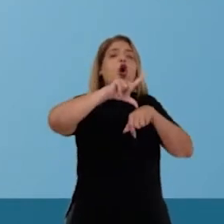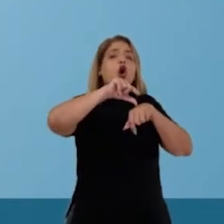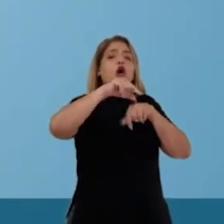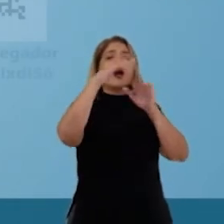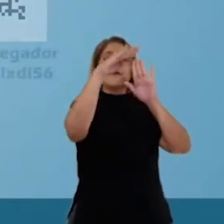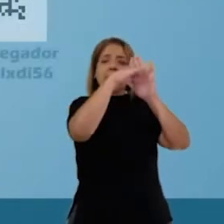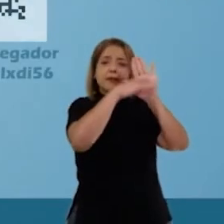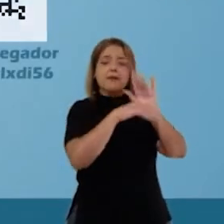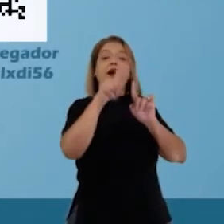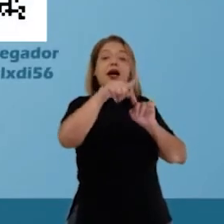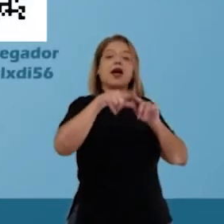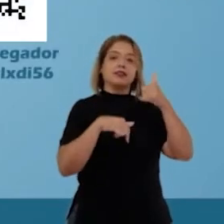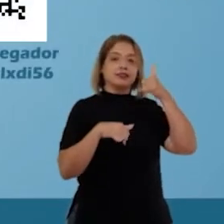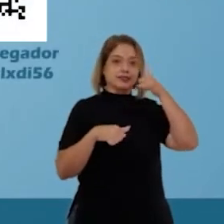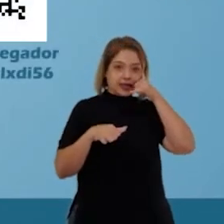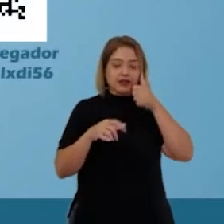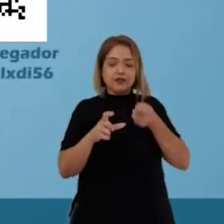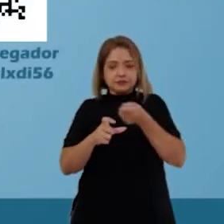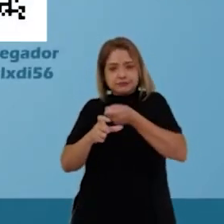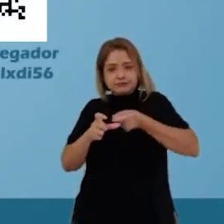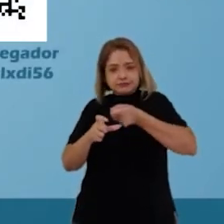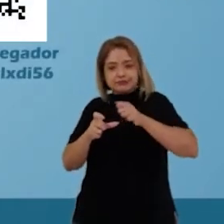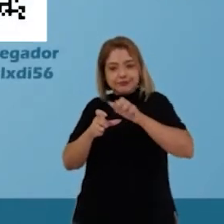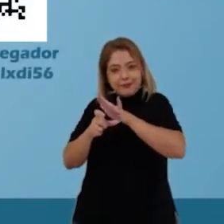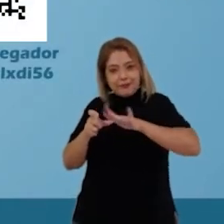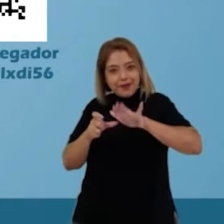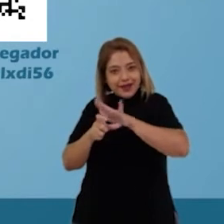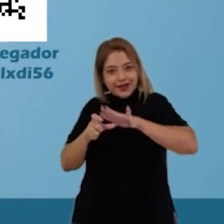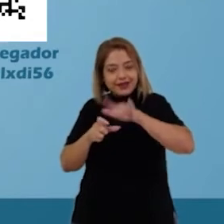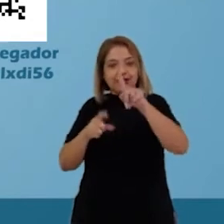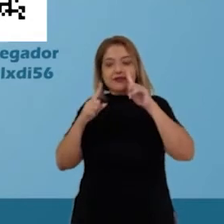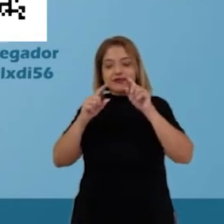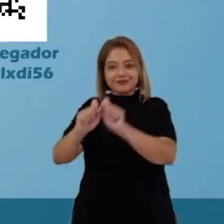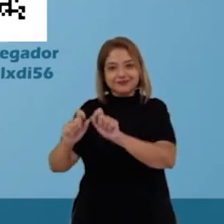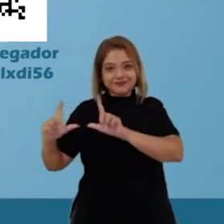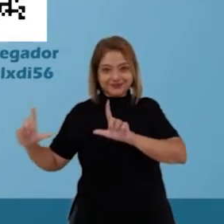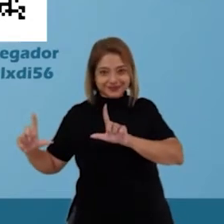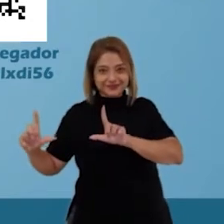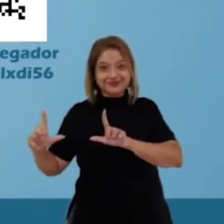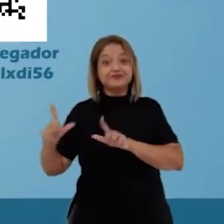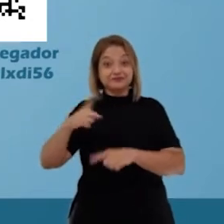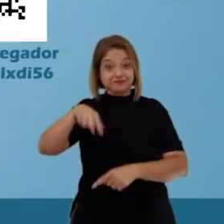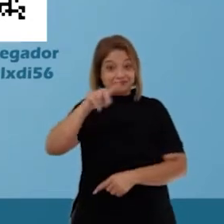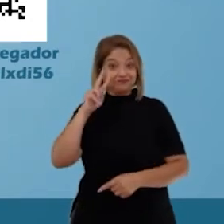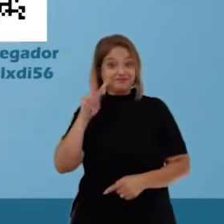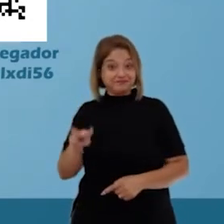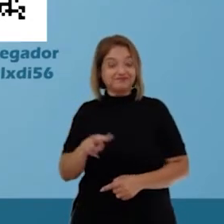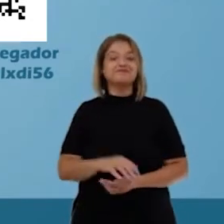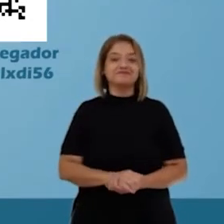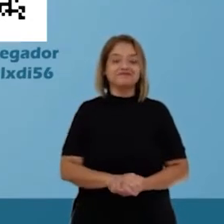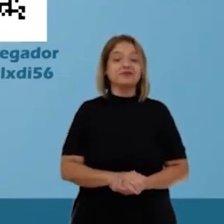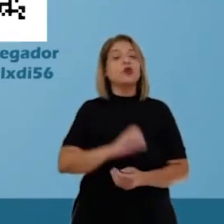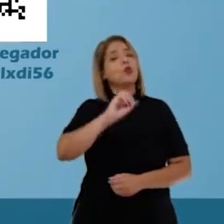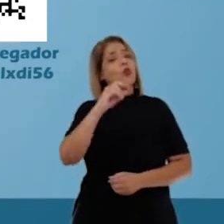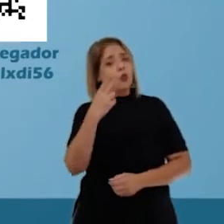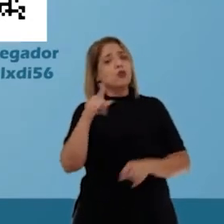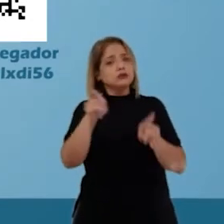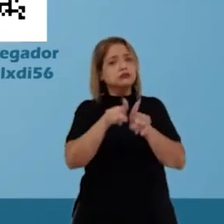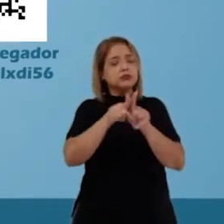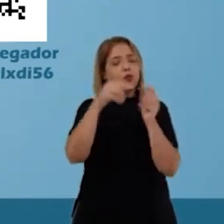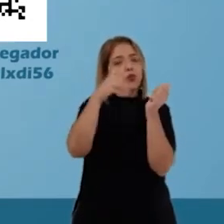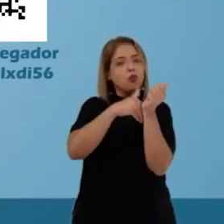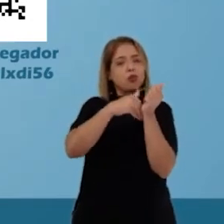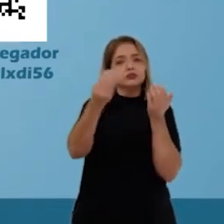é só apontar a câmera do seu celular para o QR Code que está aparecendo aí, na sua tela. Ou digitar o